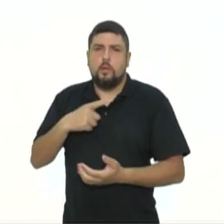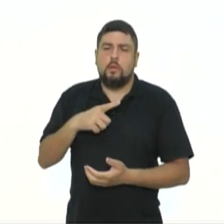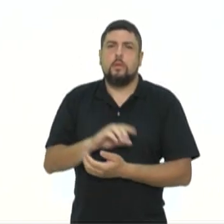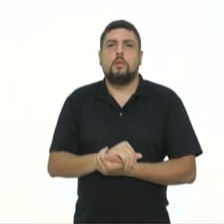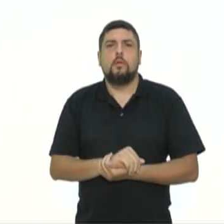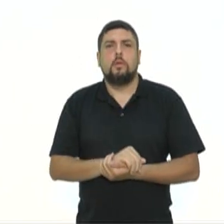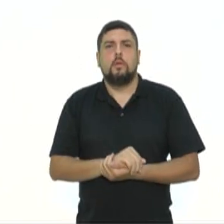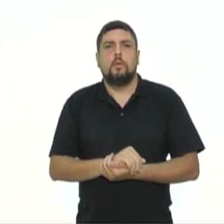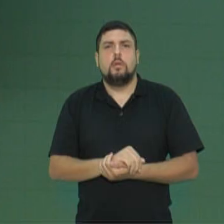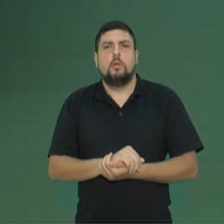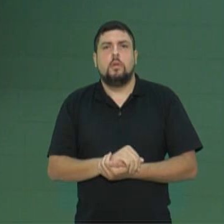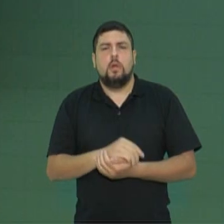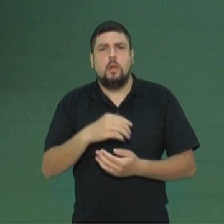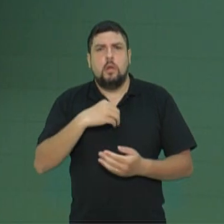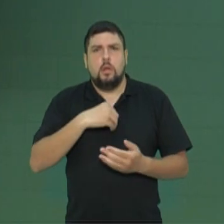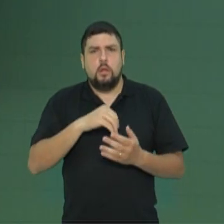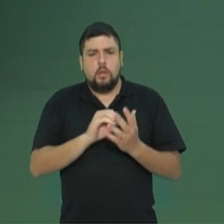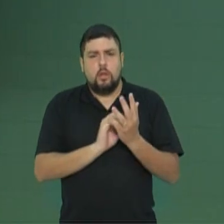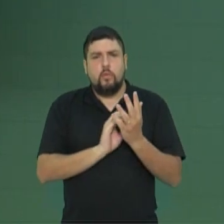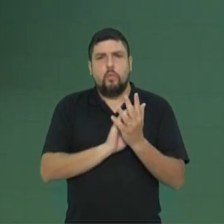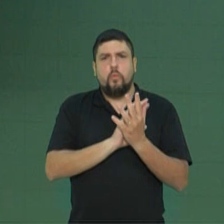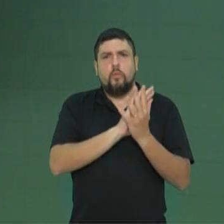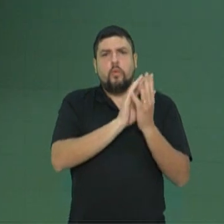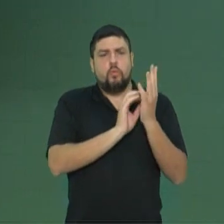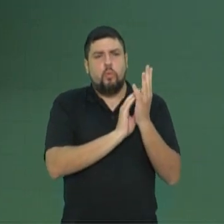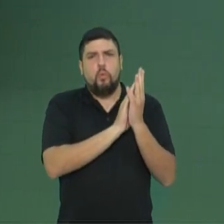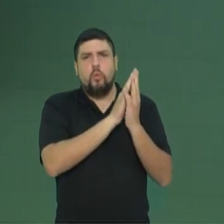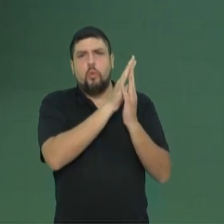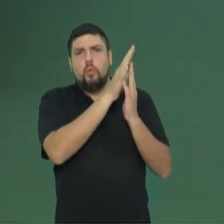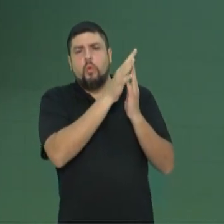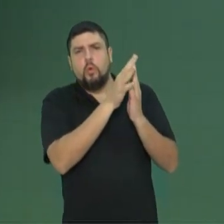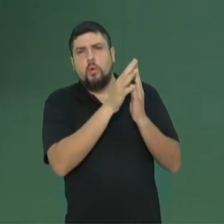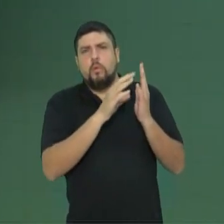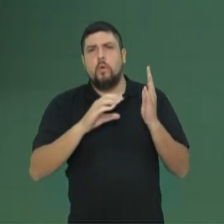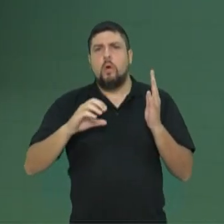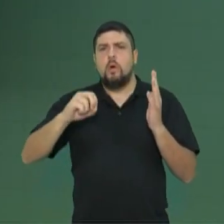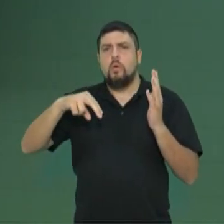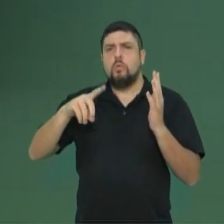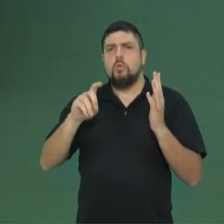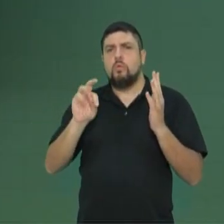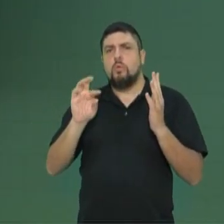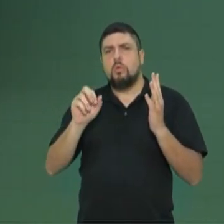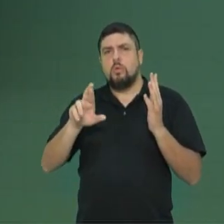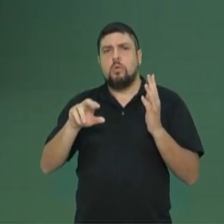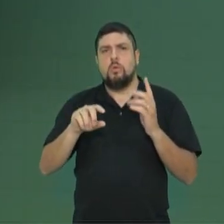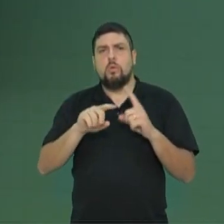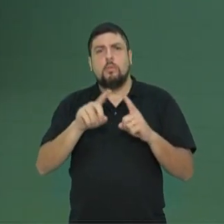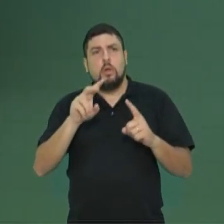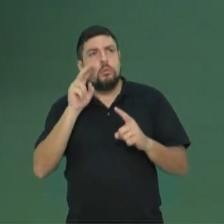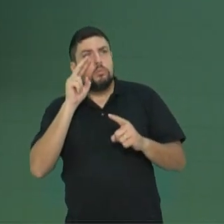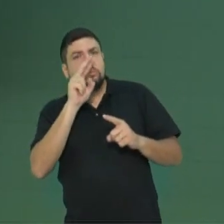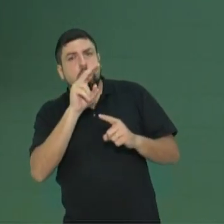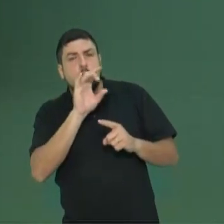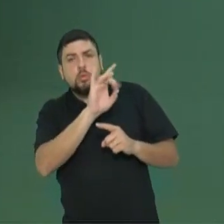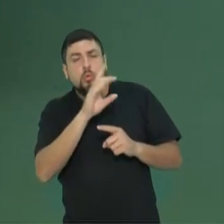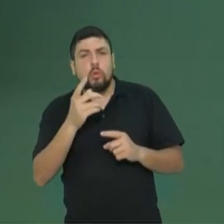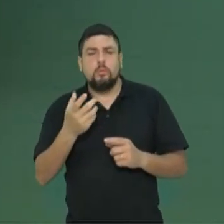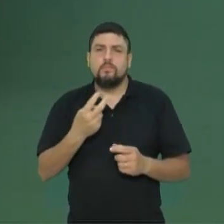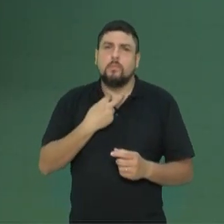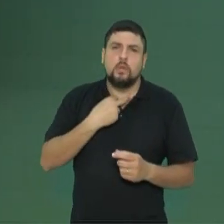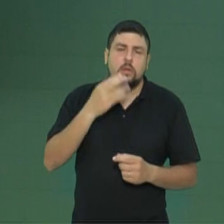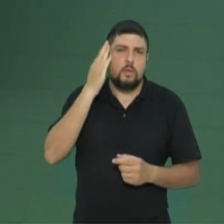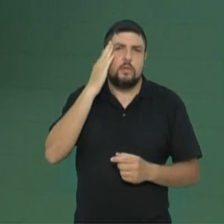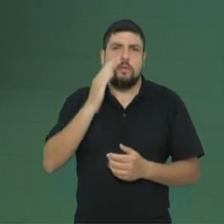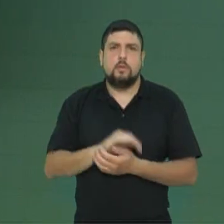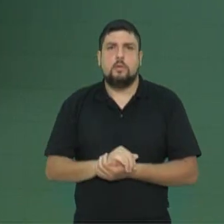vasos condutores? Elas vão ter vasos condutores, mas eu não tenho certeza só olhando para vasos condutores. Presença de